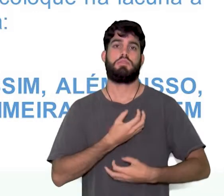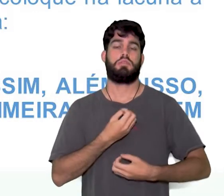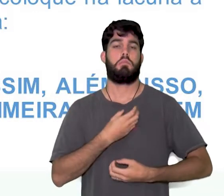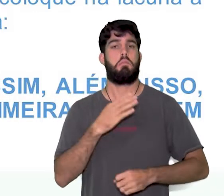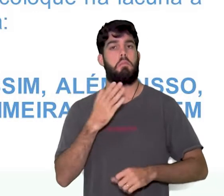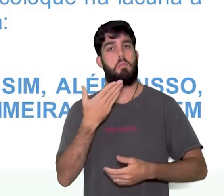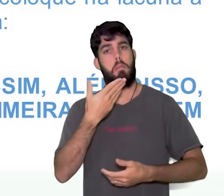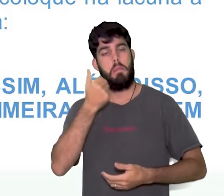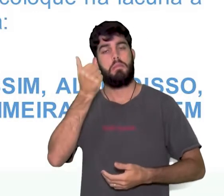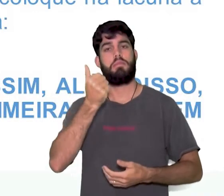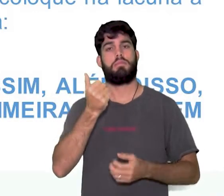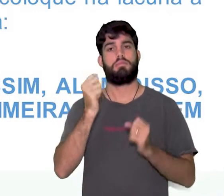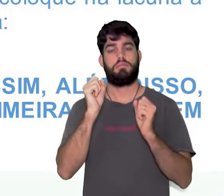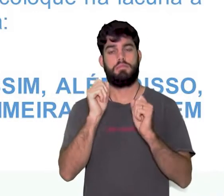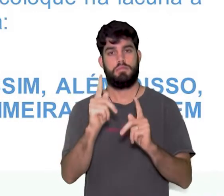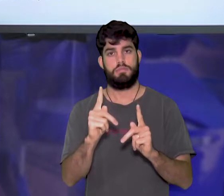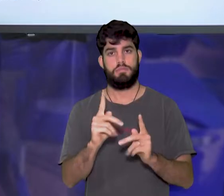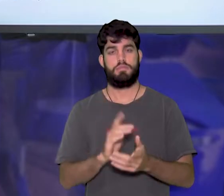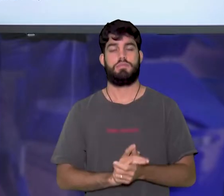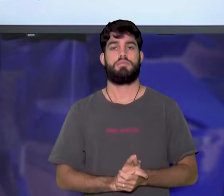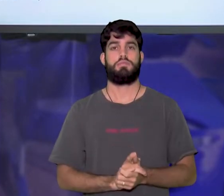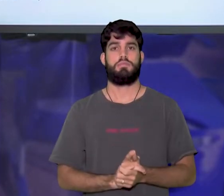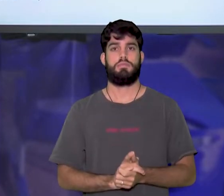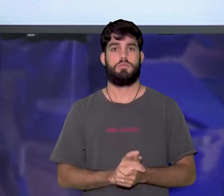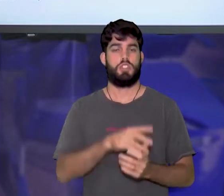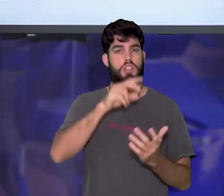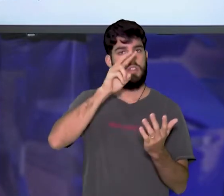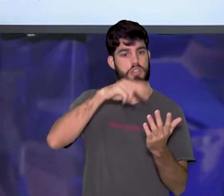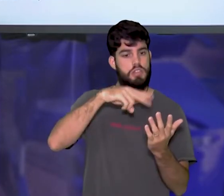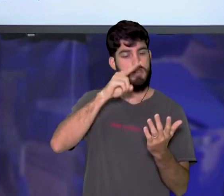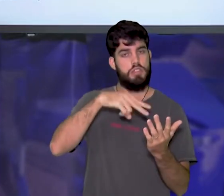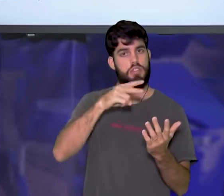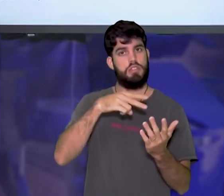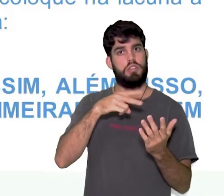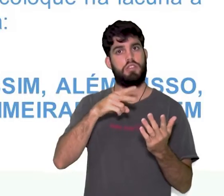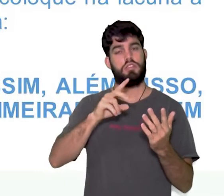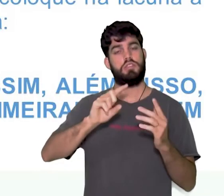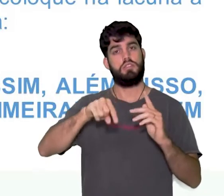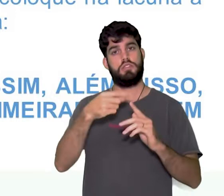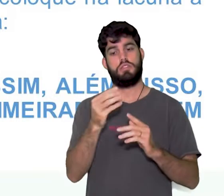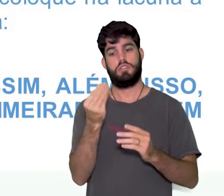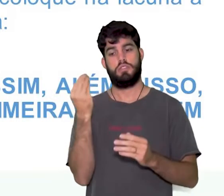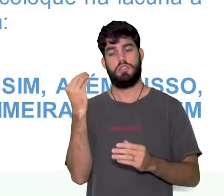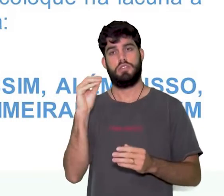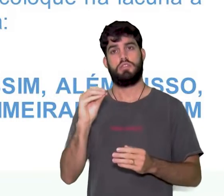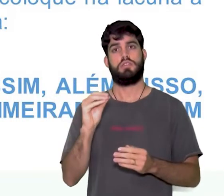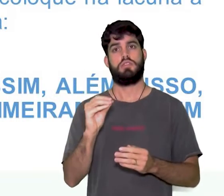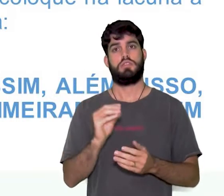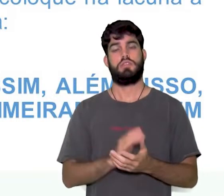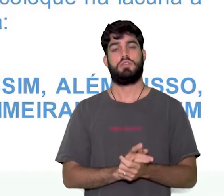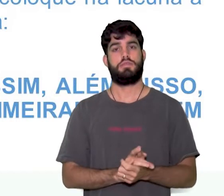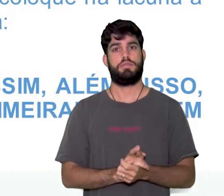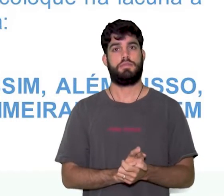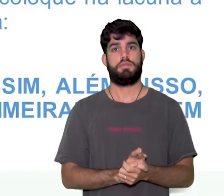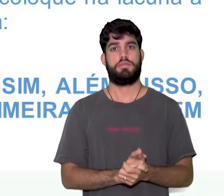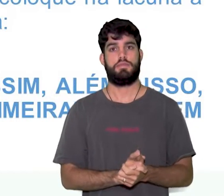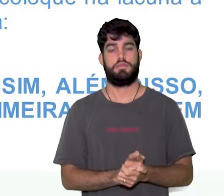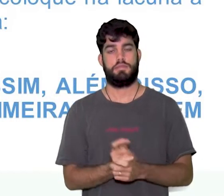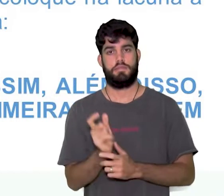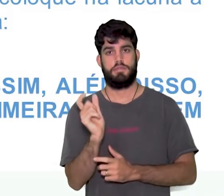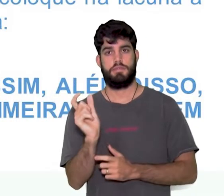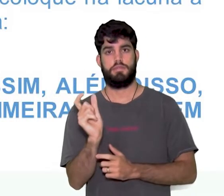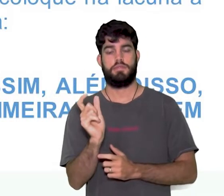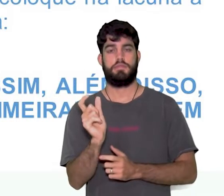mais adequada. Então, vocês iriam ler os períodos e, por meio dessas palavras que vocês estão vendo,